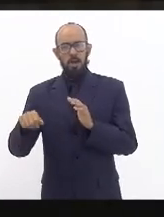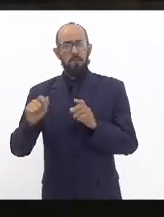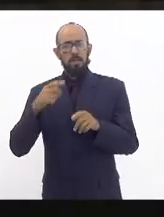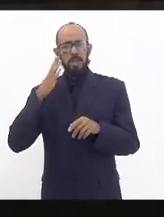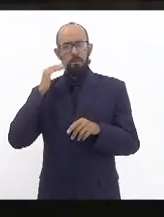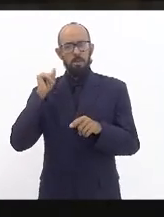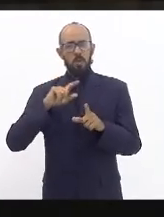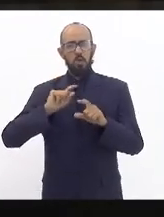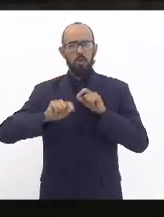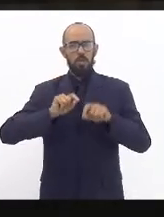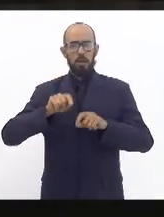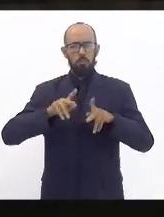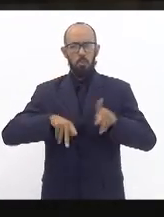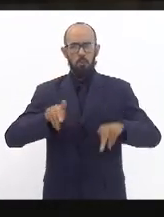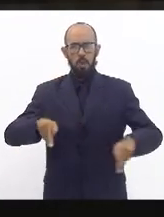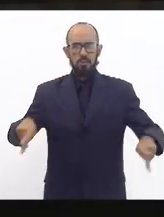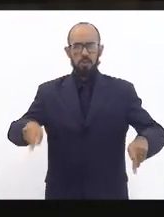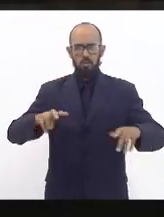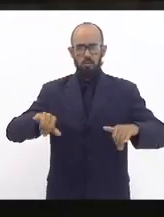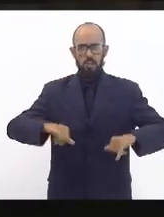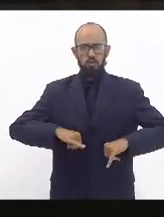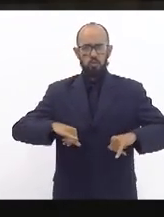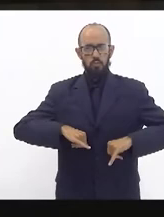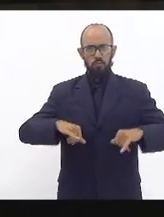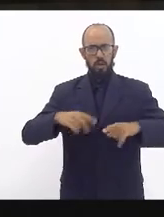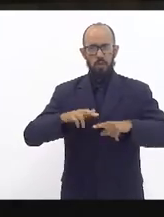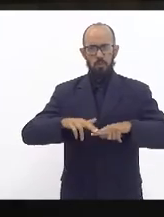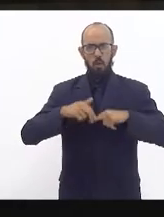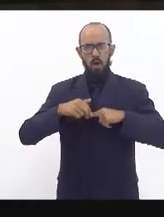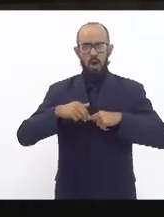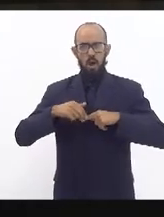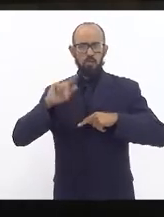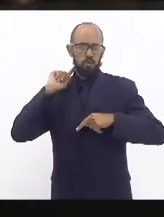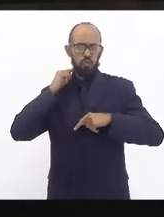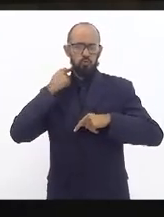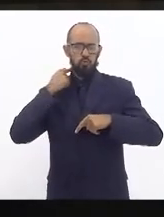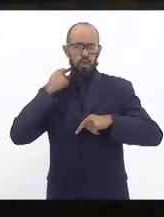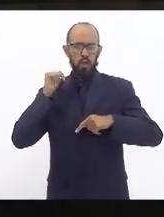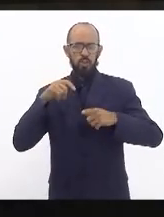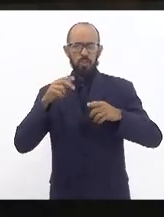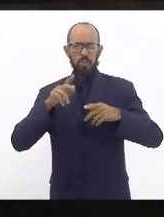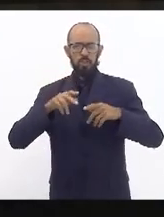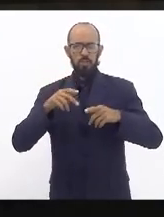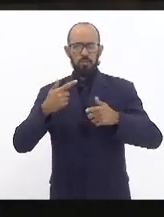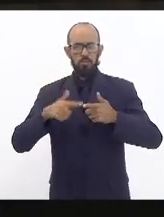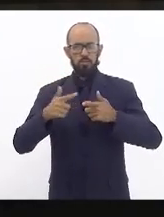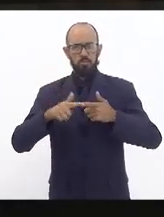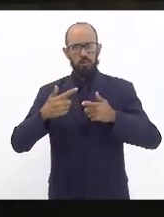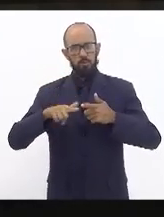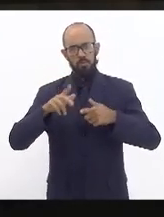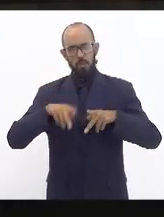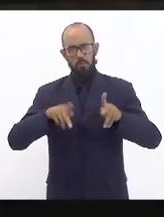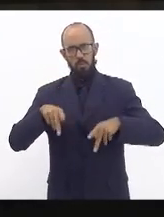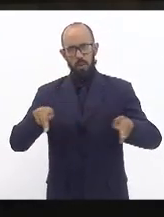devido a um grande empreendimento que é grande poluidor e vai trazer problema à população daquela região